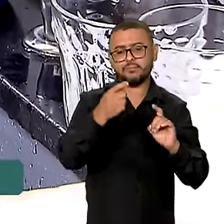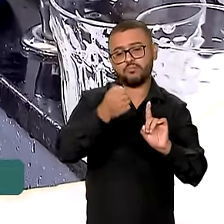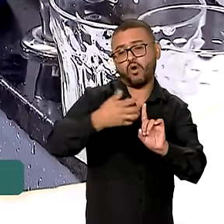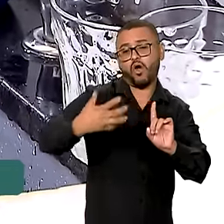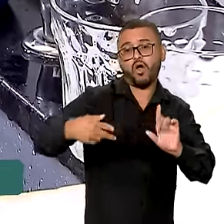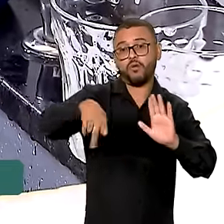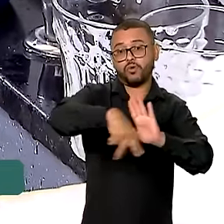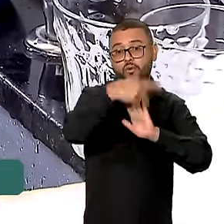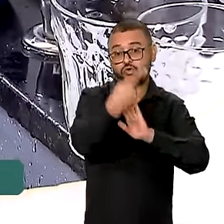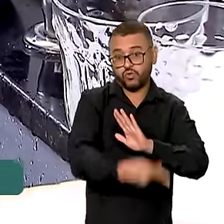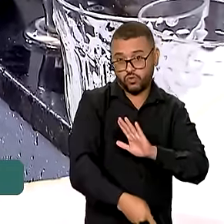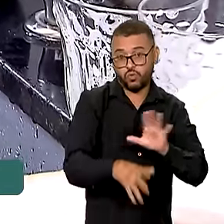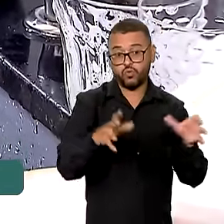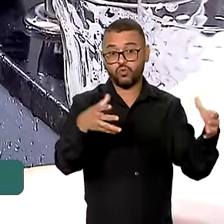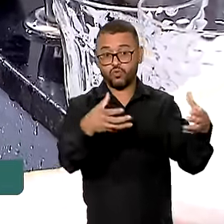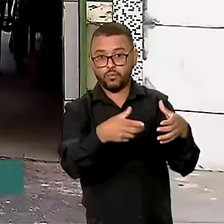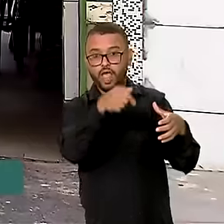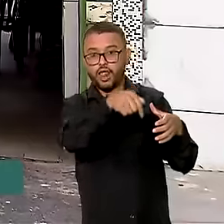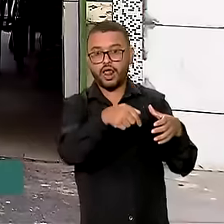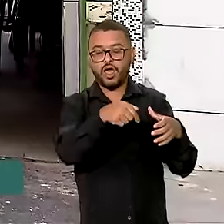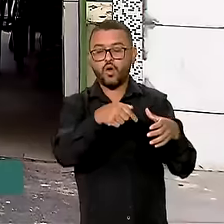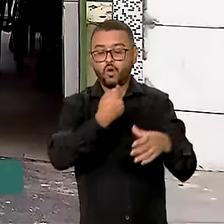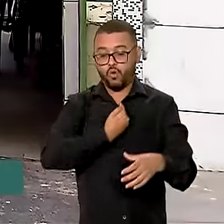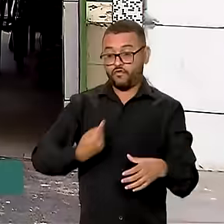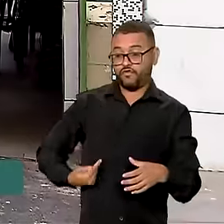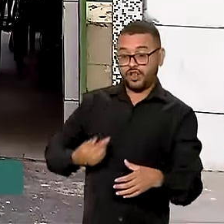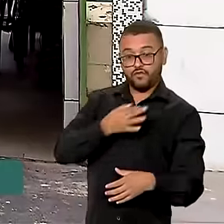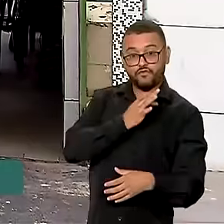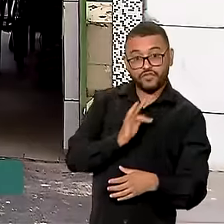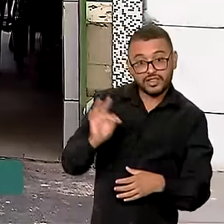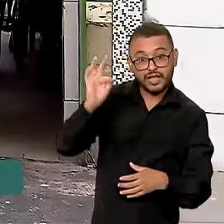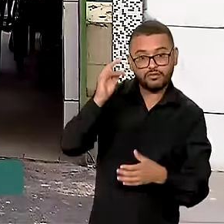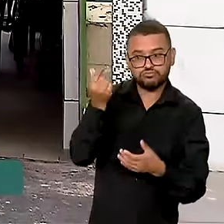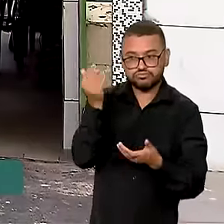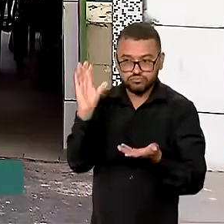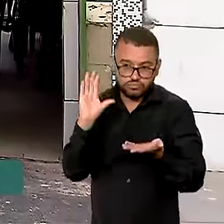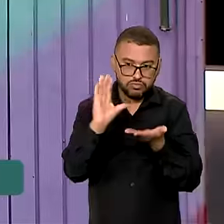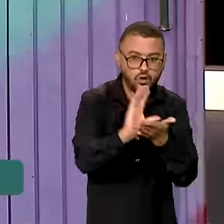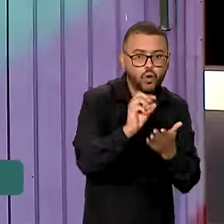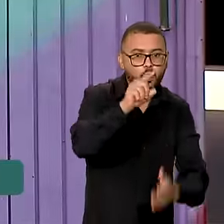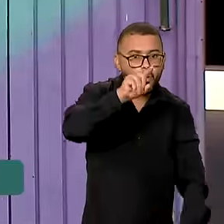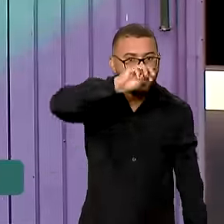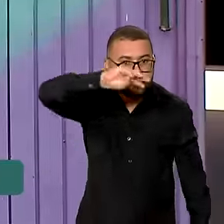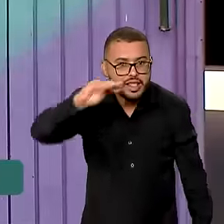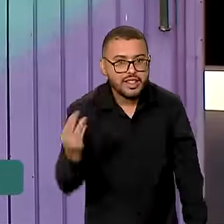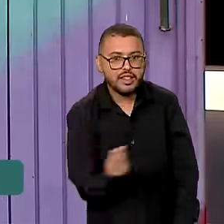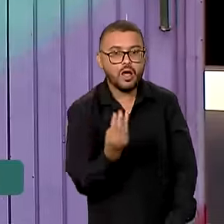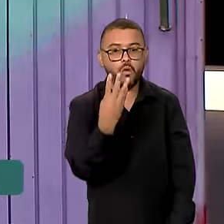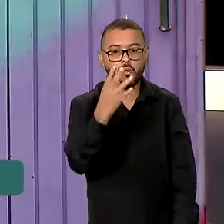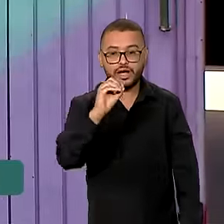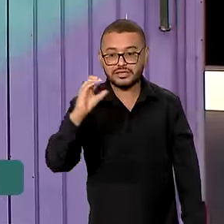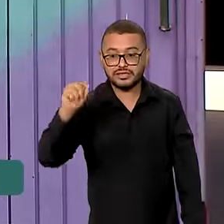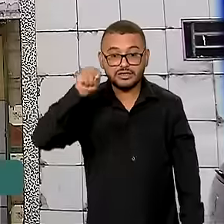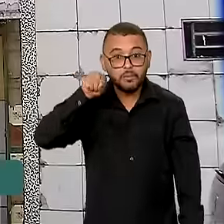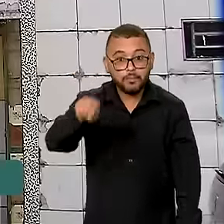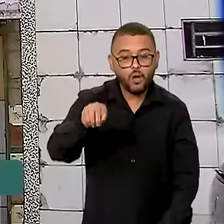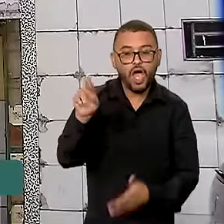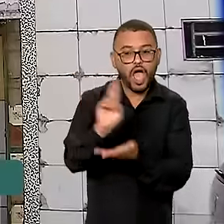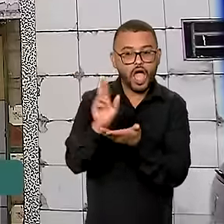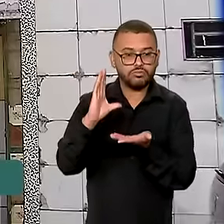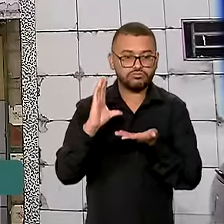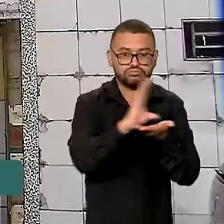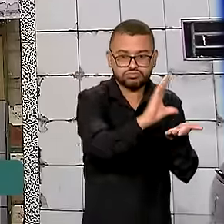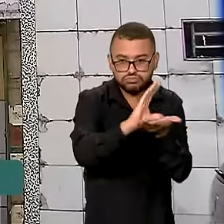população LGBTQIA+, o governo federal vai destinar 1 milhão e 400 mil reais para